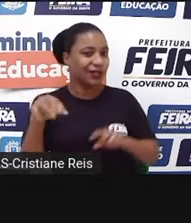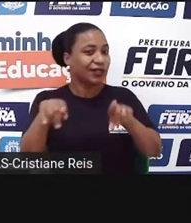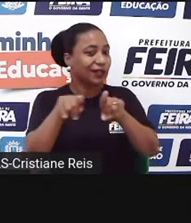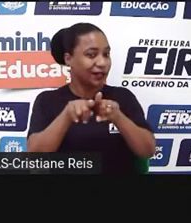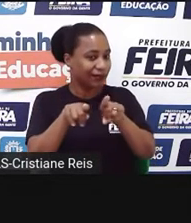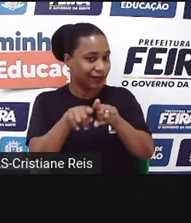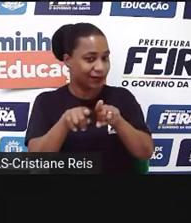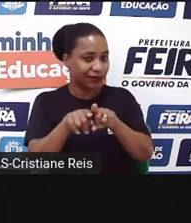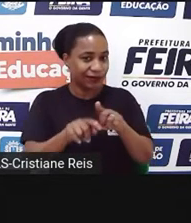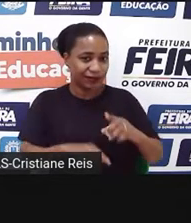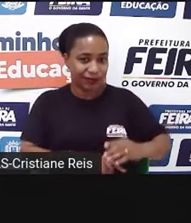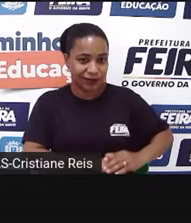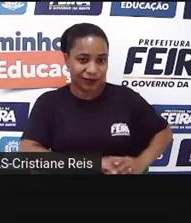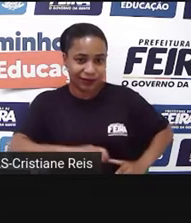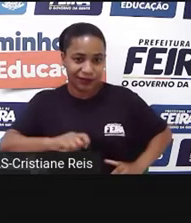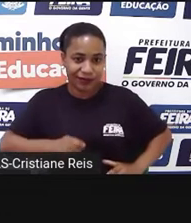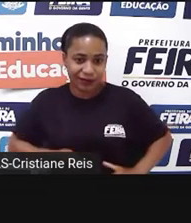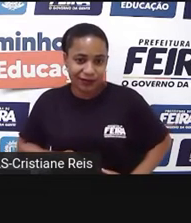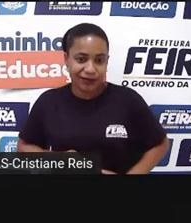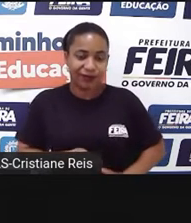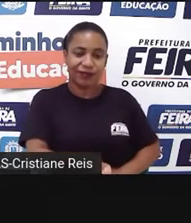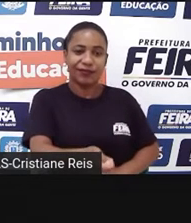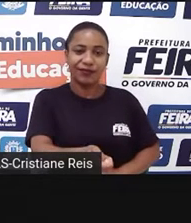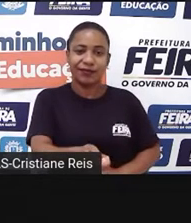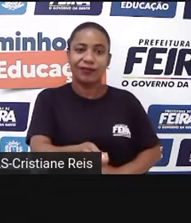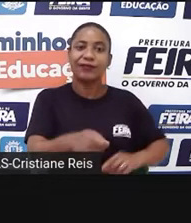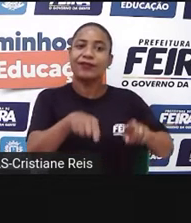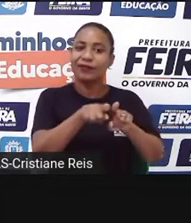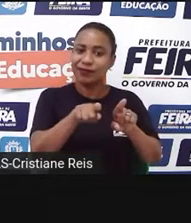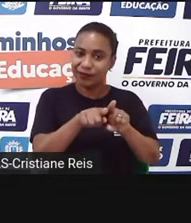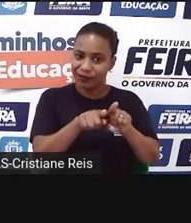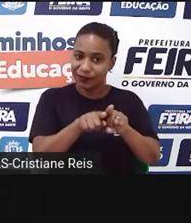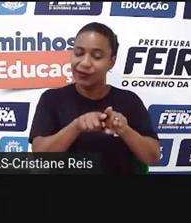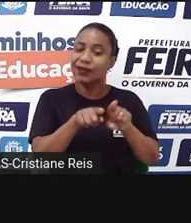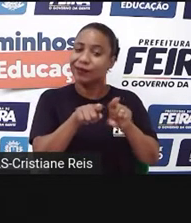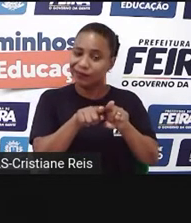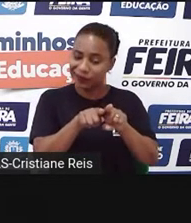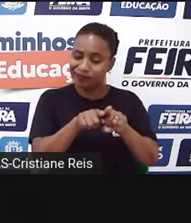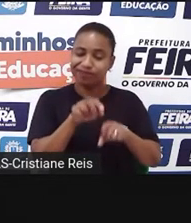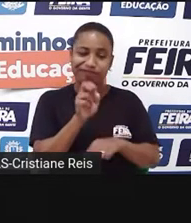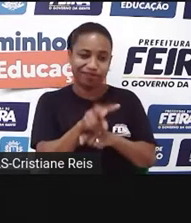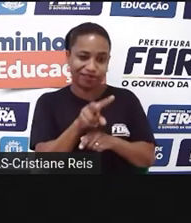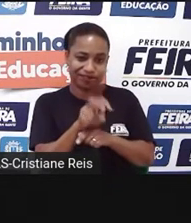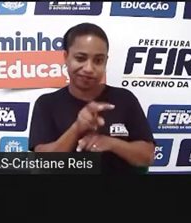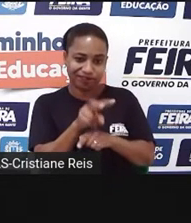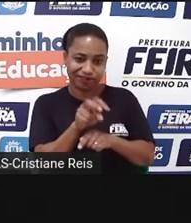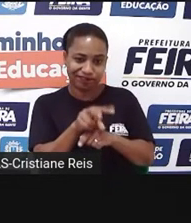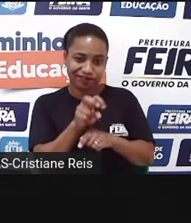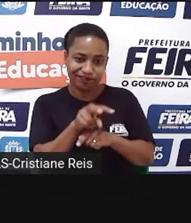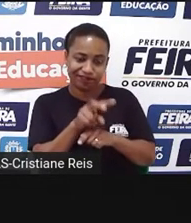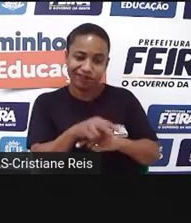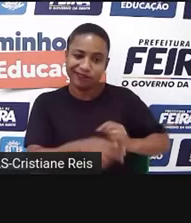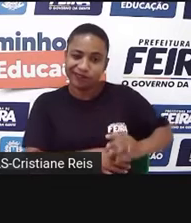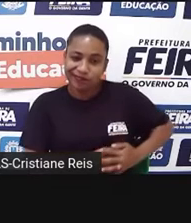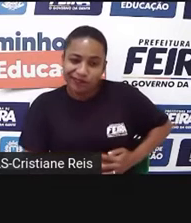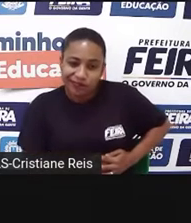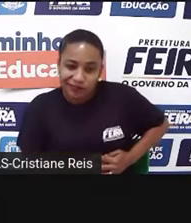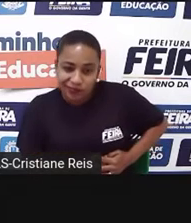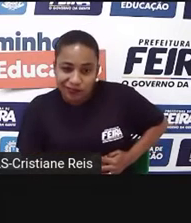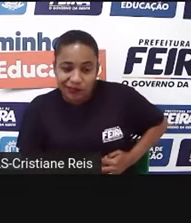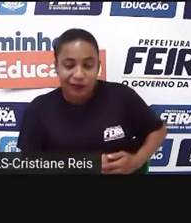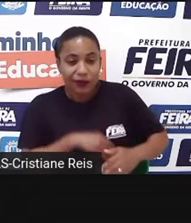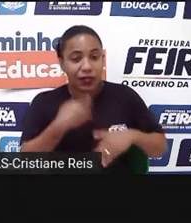com a própria espada. Laertes também é envenenada. Logo depois que